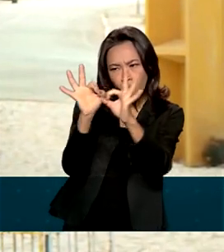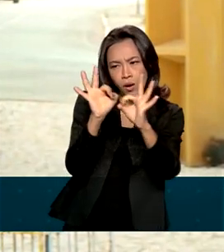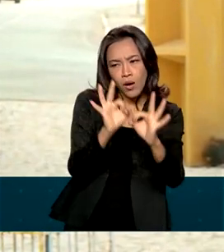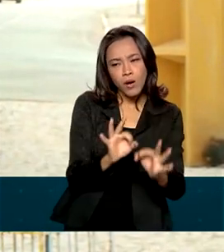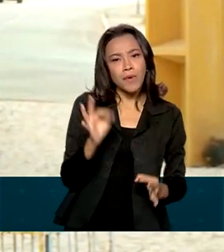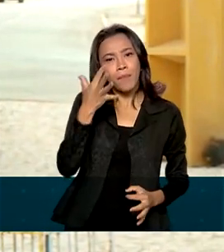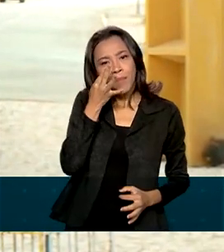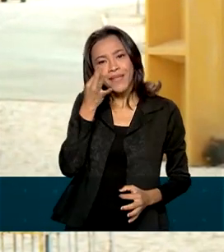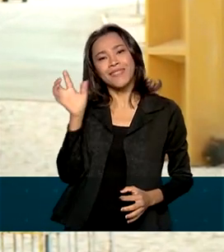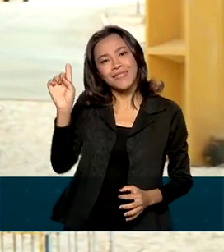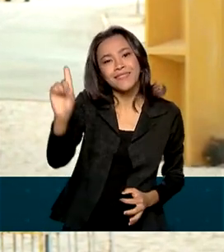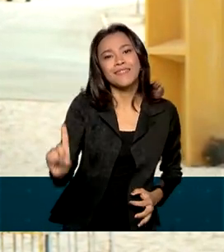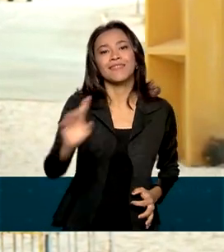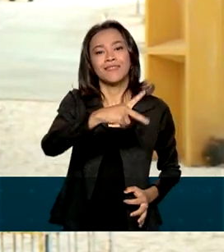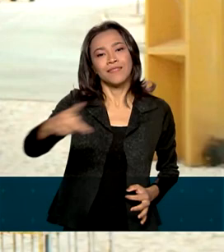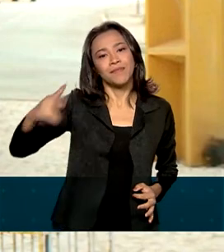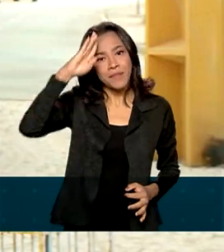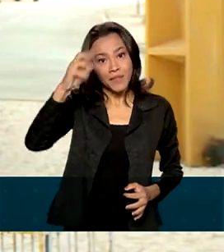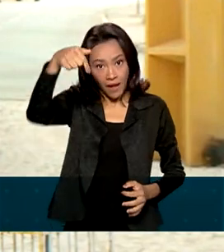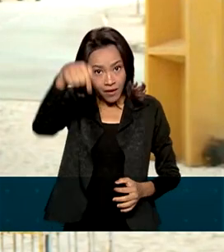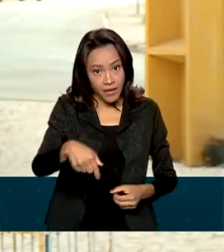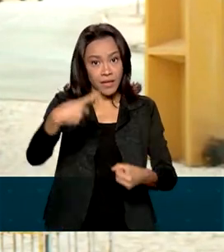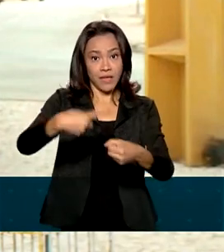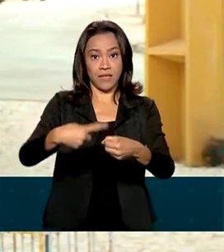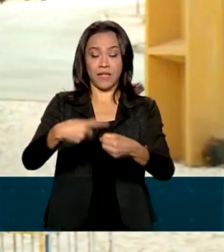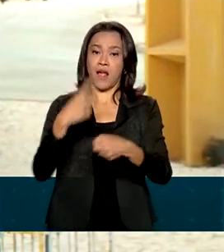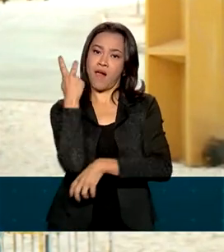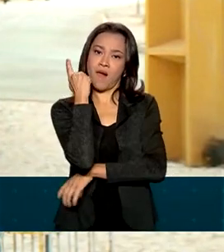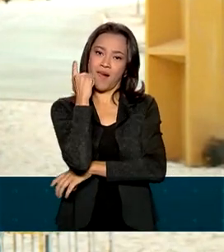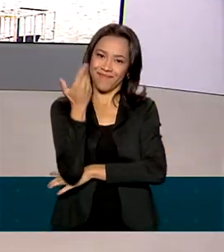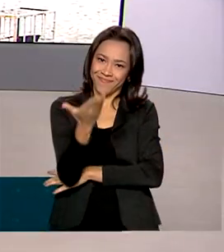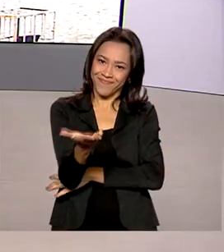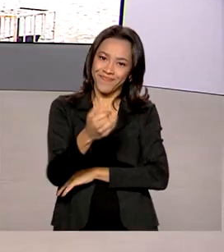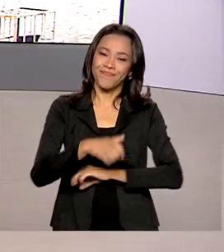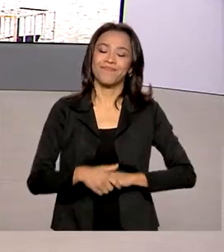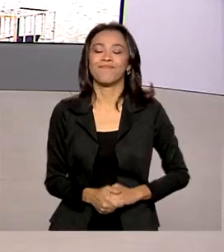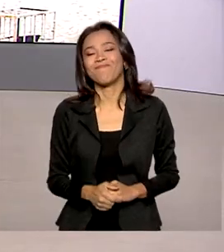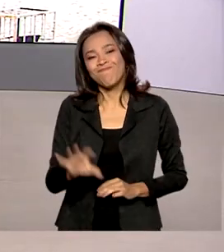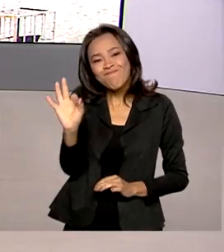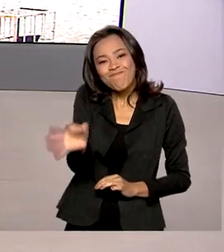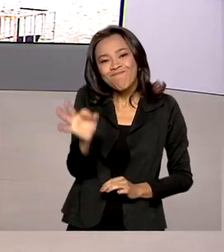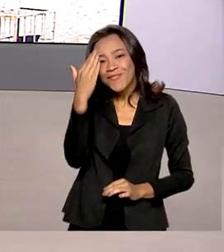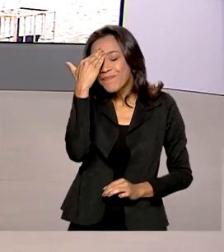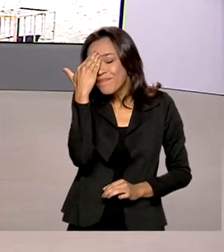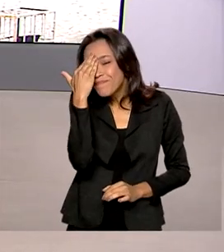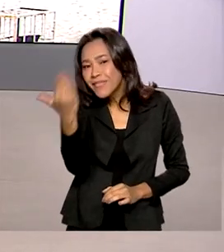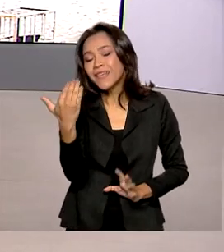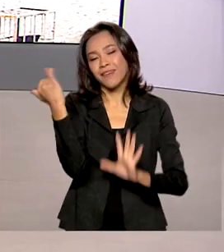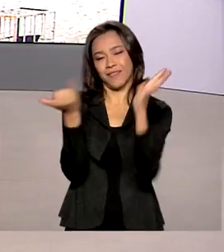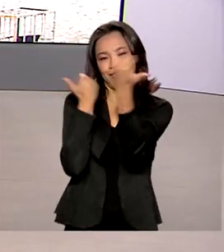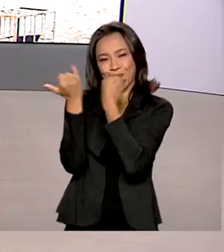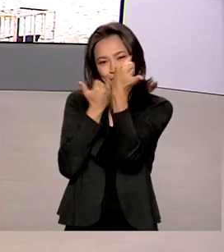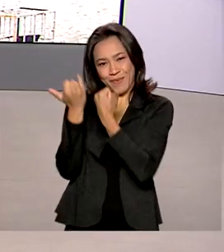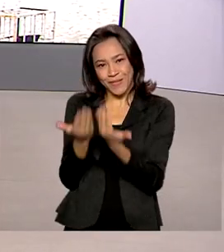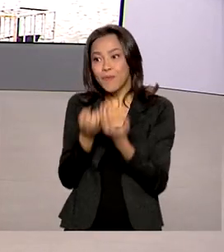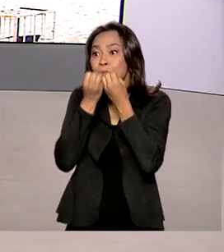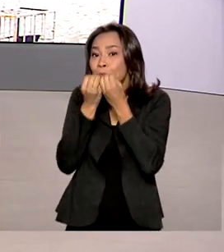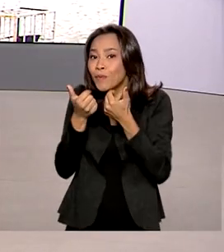presença do presidente Jair Bolsonaro aqui em Rússias, no Ceará. Renata. Arthur Márcia, muito obrigada pelas suas informações ao vivo. Bom trabalho para